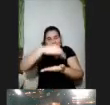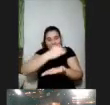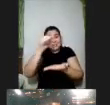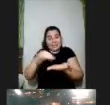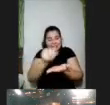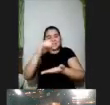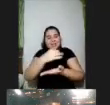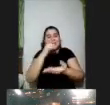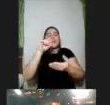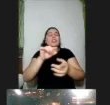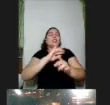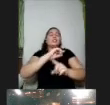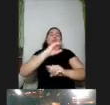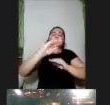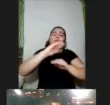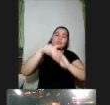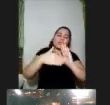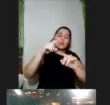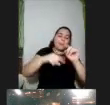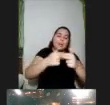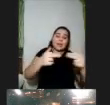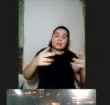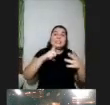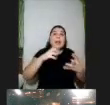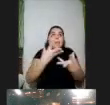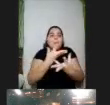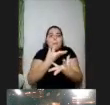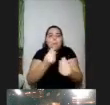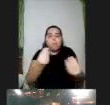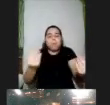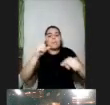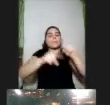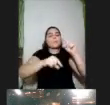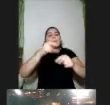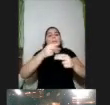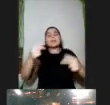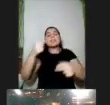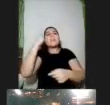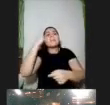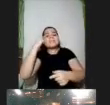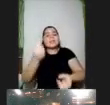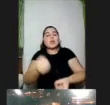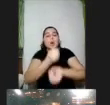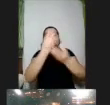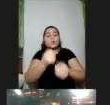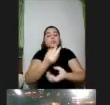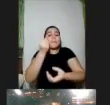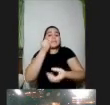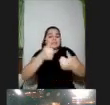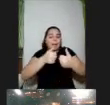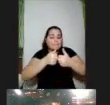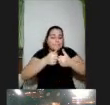esses bonecos e tal então tem toda uma série de materiais aí pensados e produzidos para a gente ampliar as